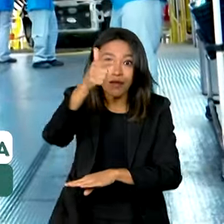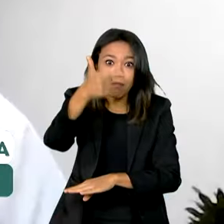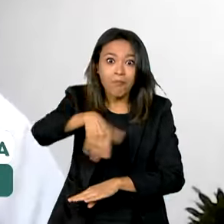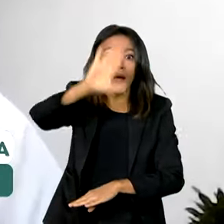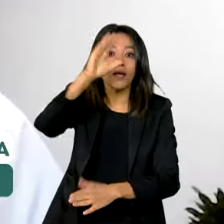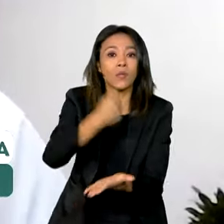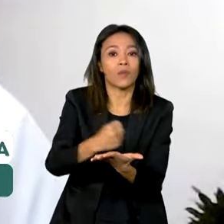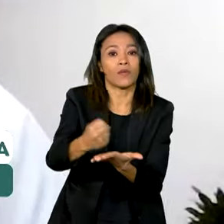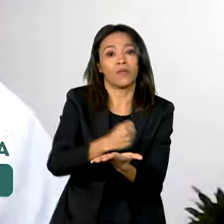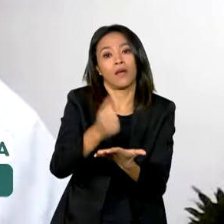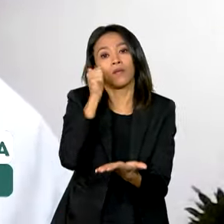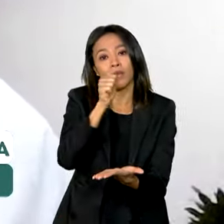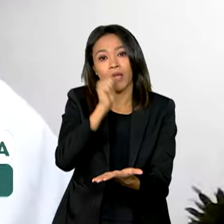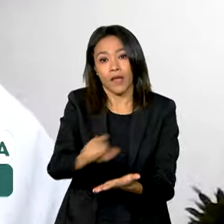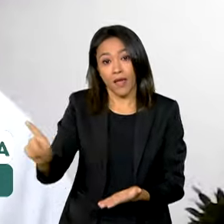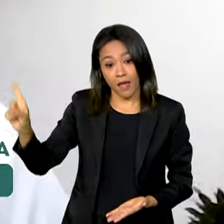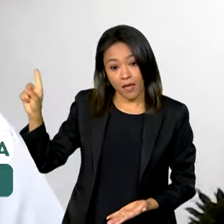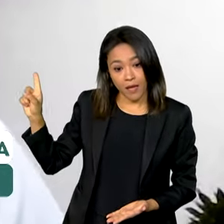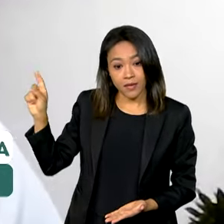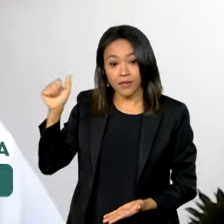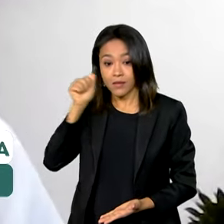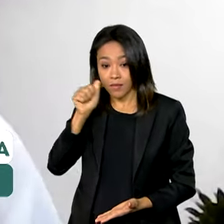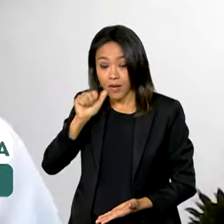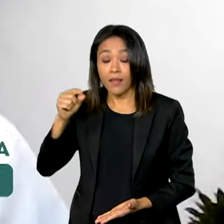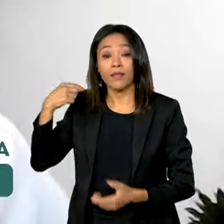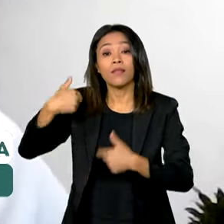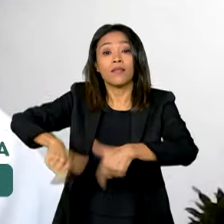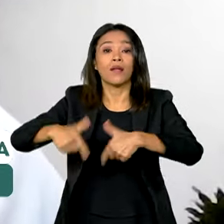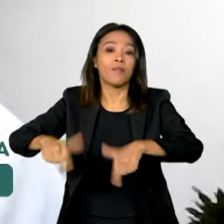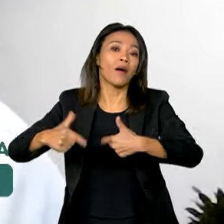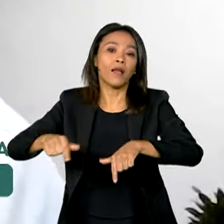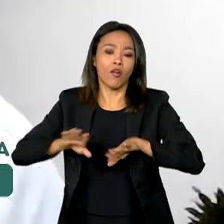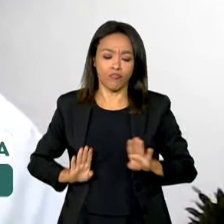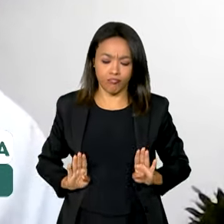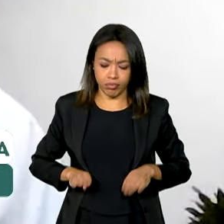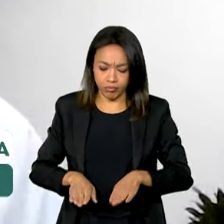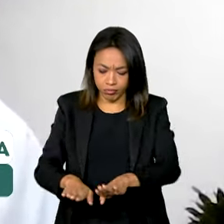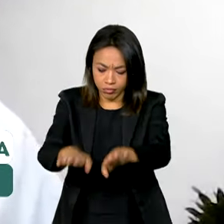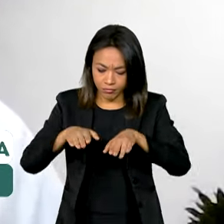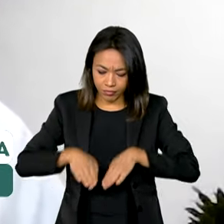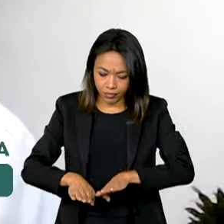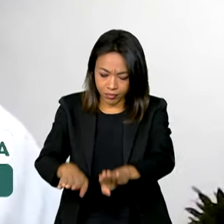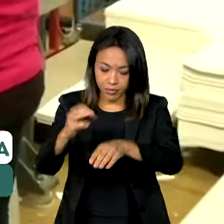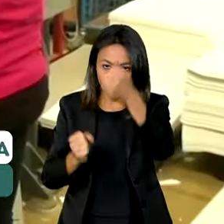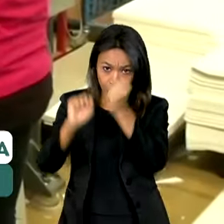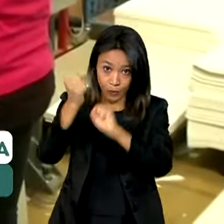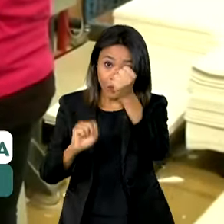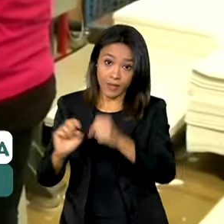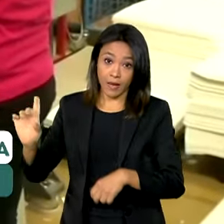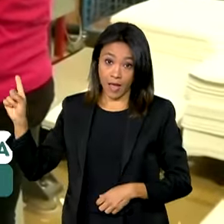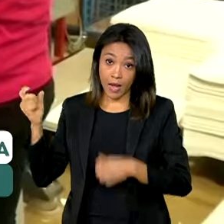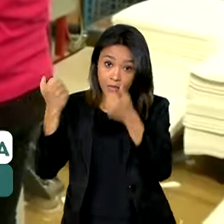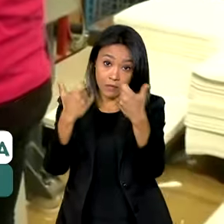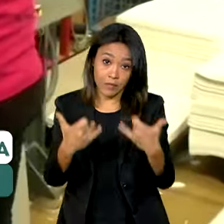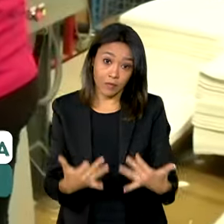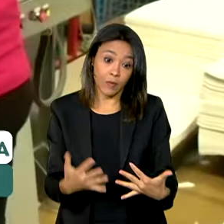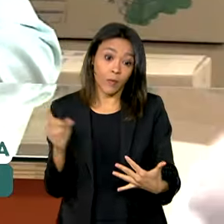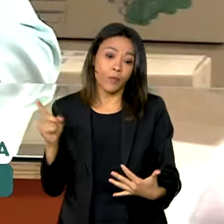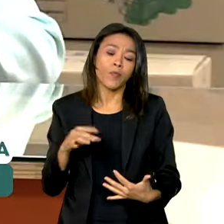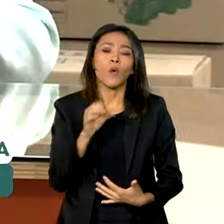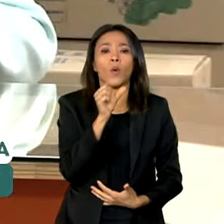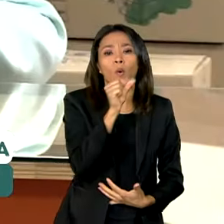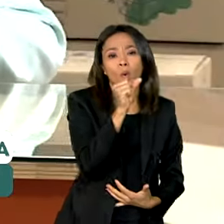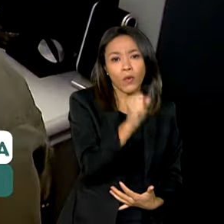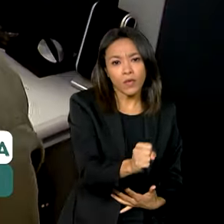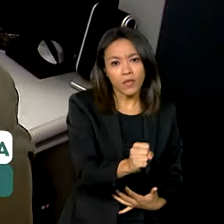mulheres. A Janaína trabalha no RH de uma indústria têxtil catarinense. Segundo ela, das 834